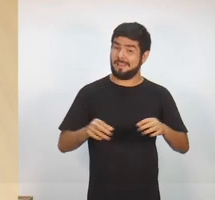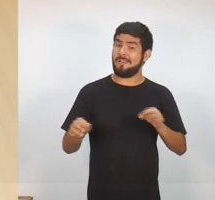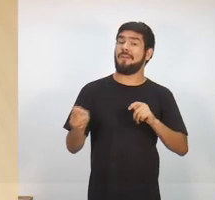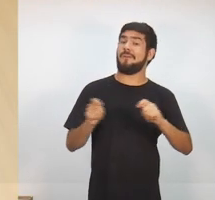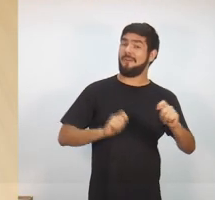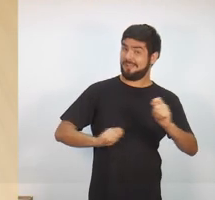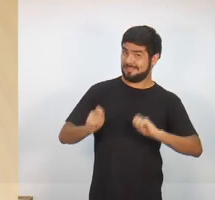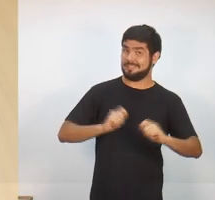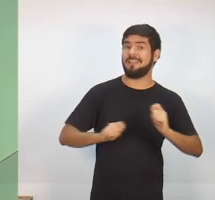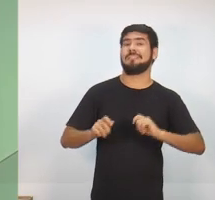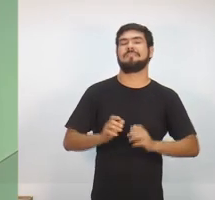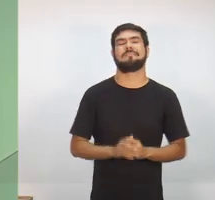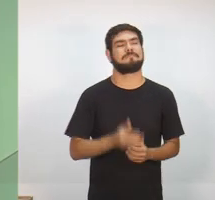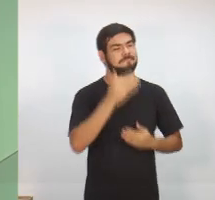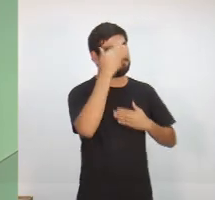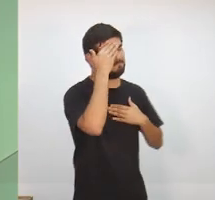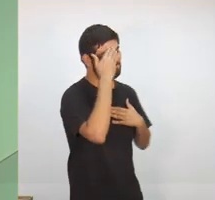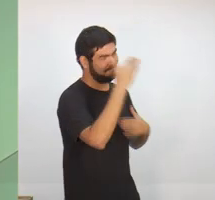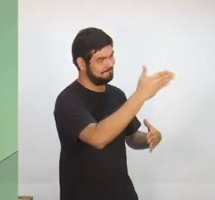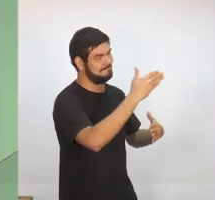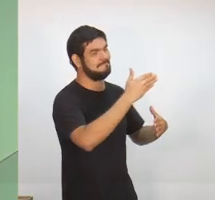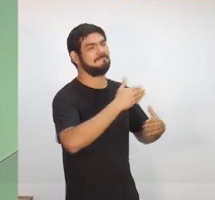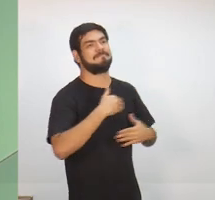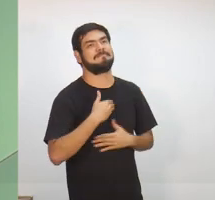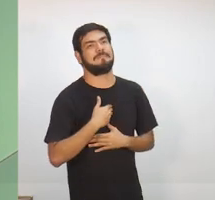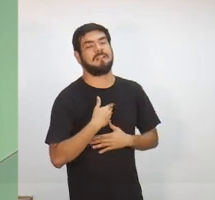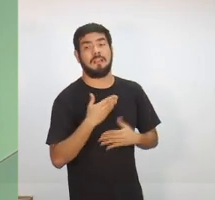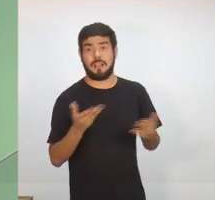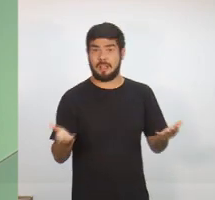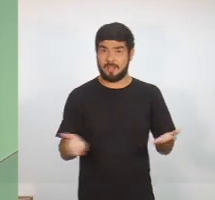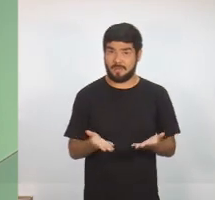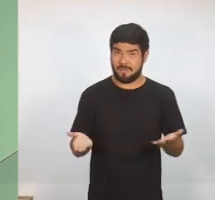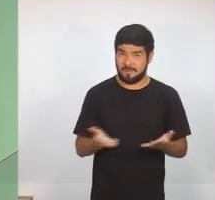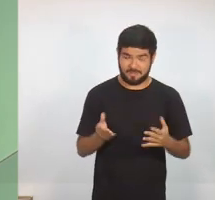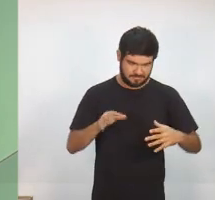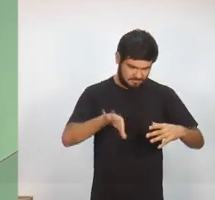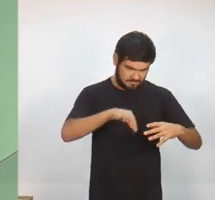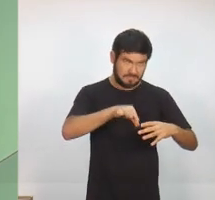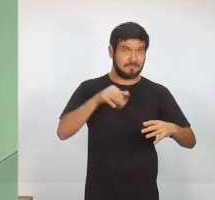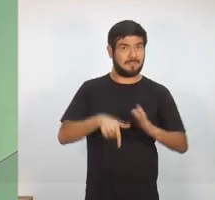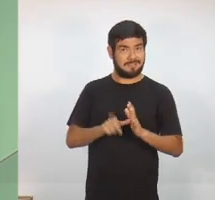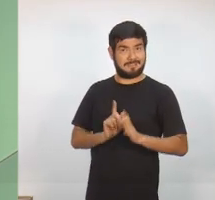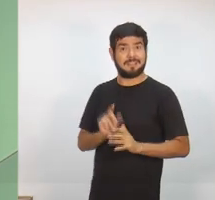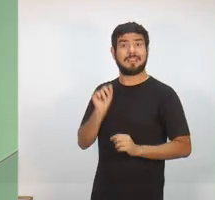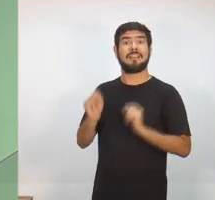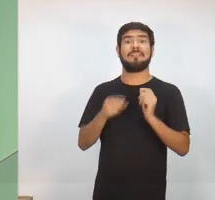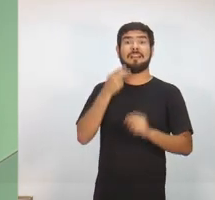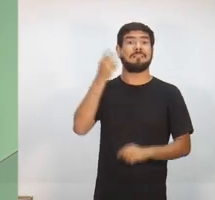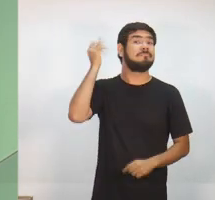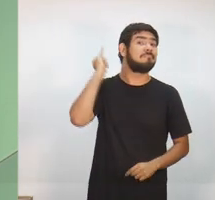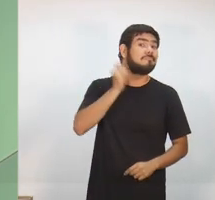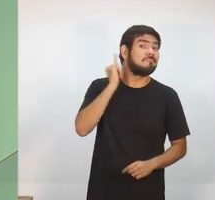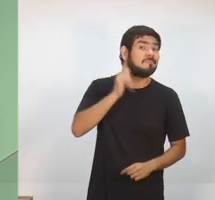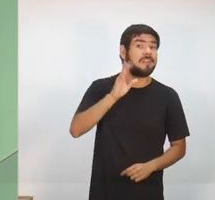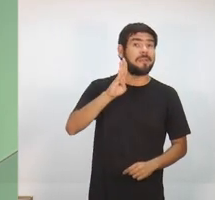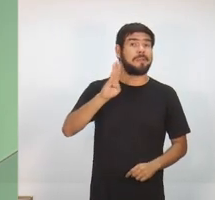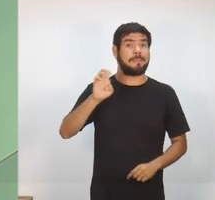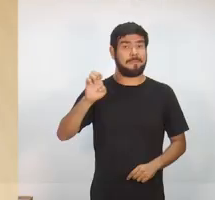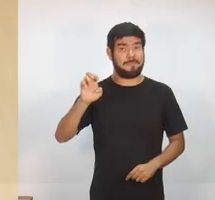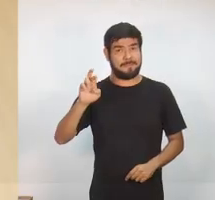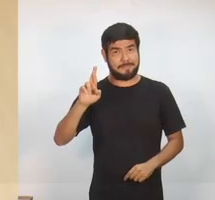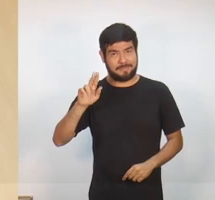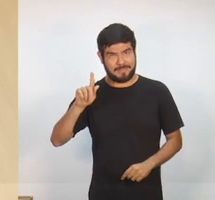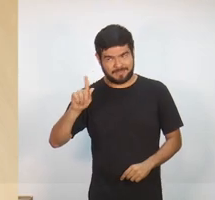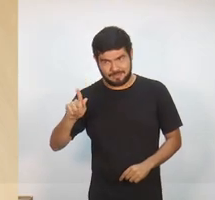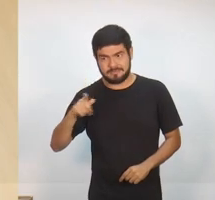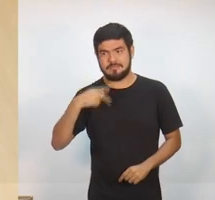Muito obrigada, candidato. Agora, na ordem das respostas, quem vai falar é o Berg da UGT, o